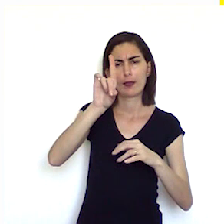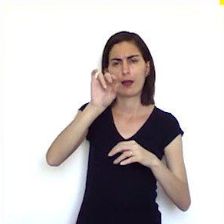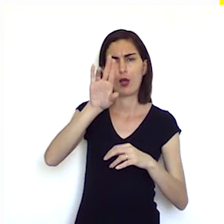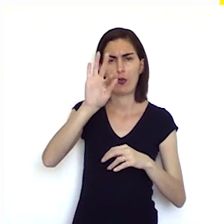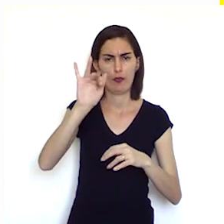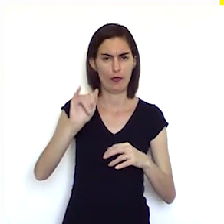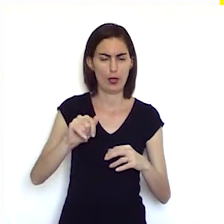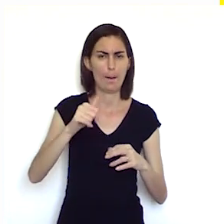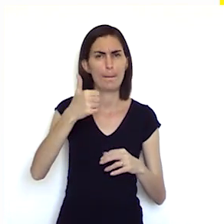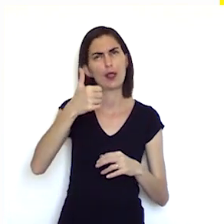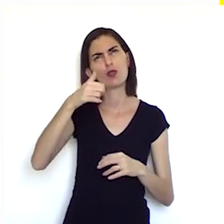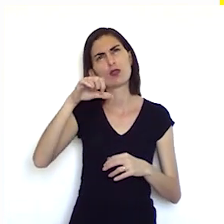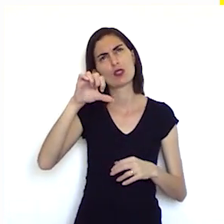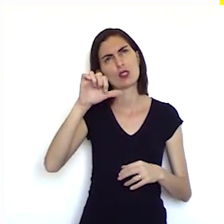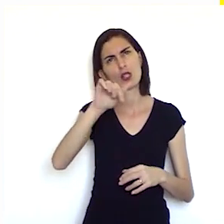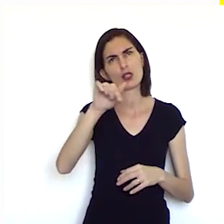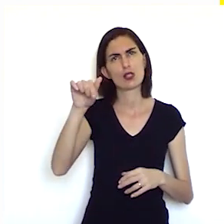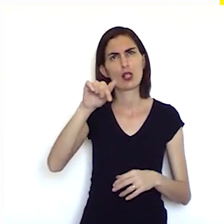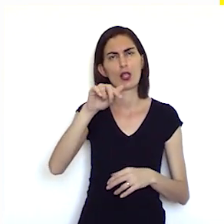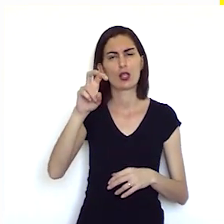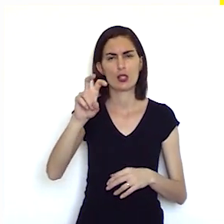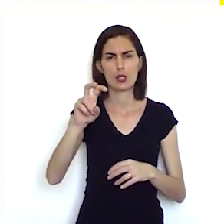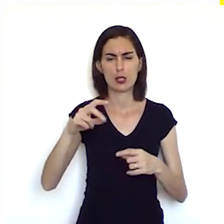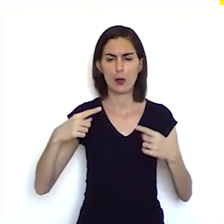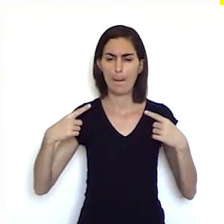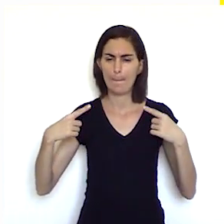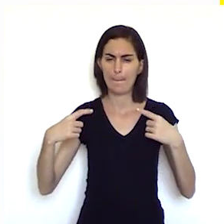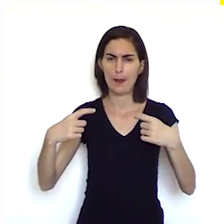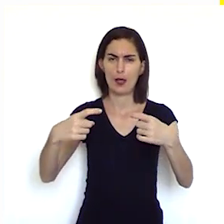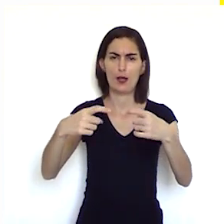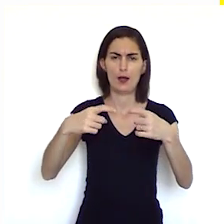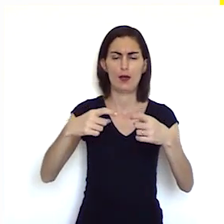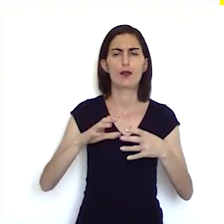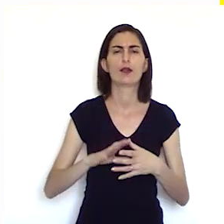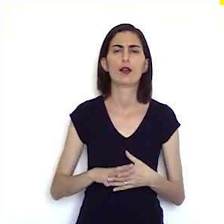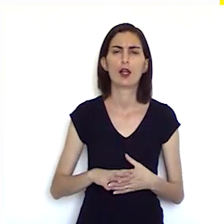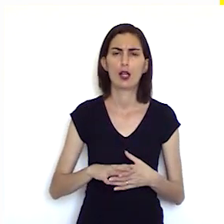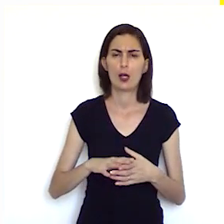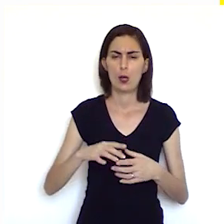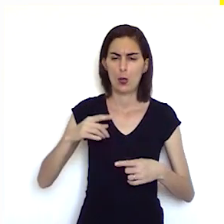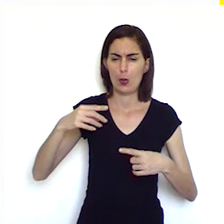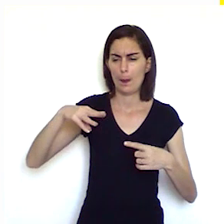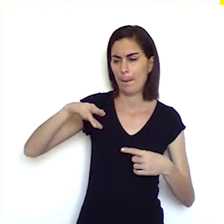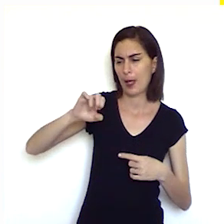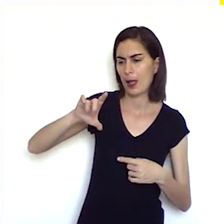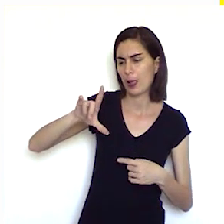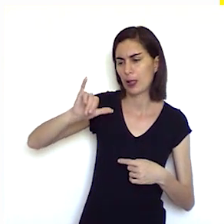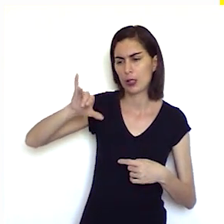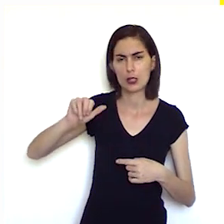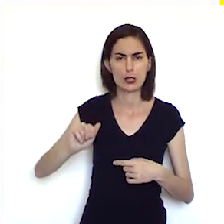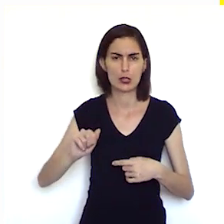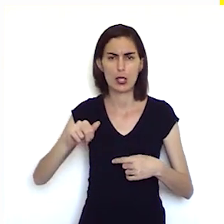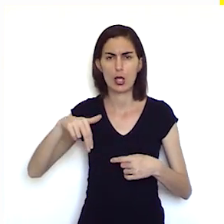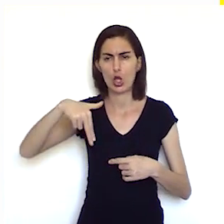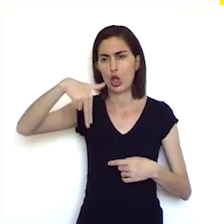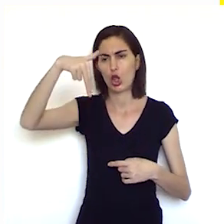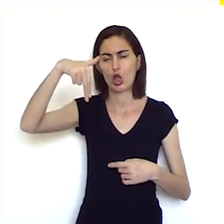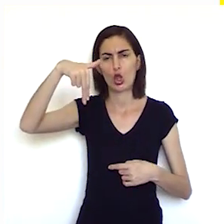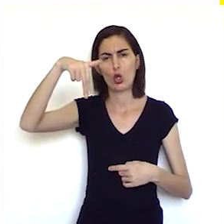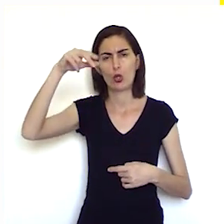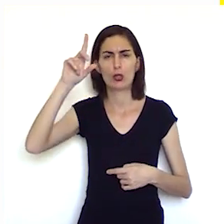em 1775 a batalha de Lexington entre milicianos norte